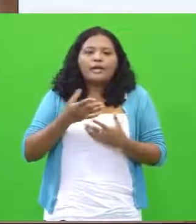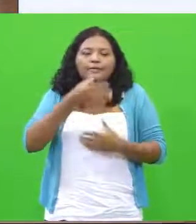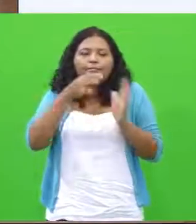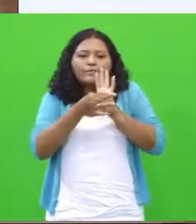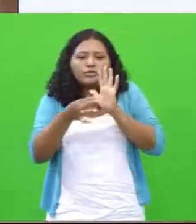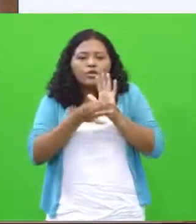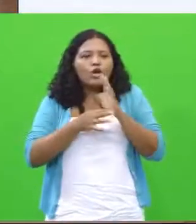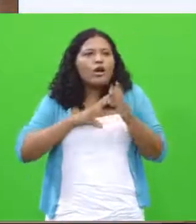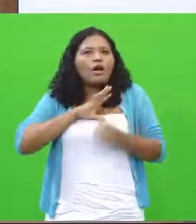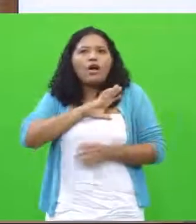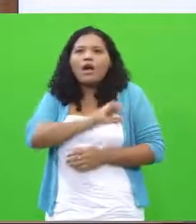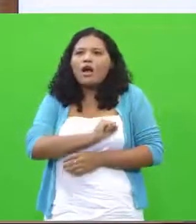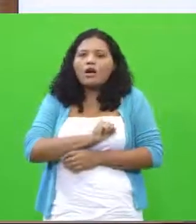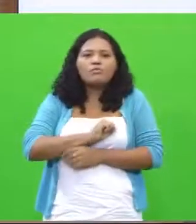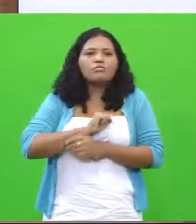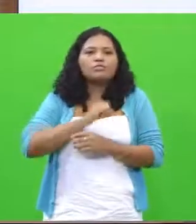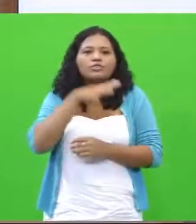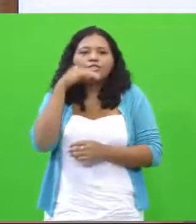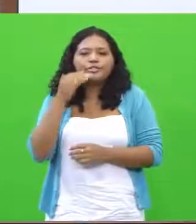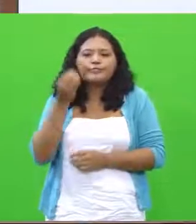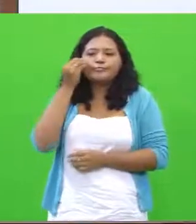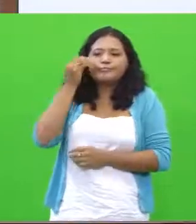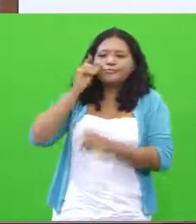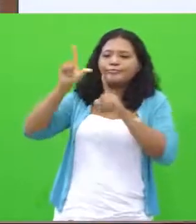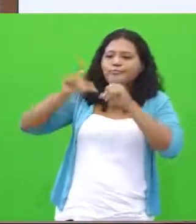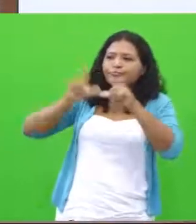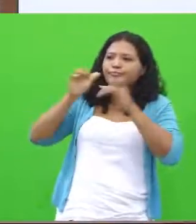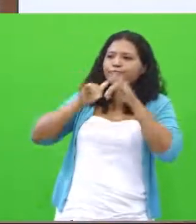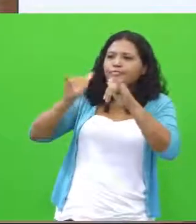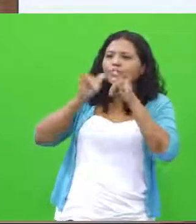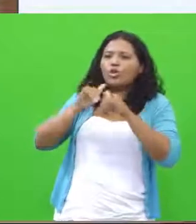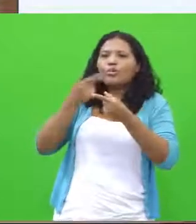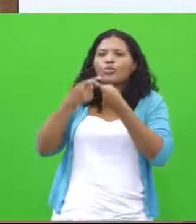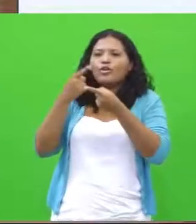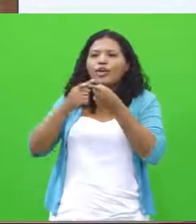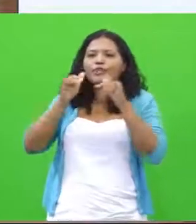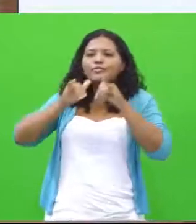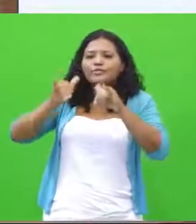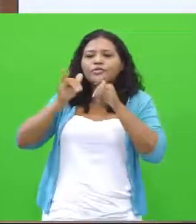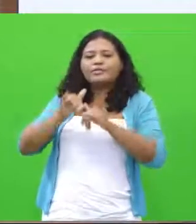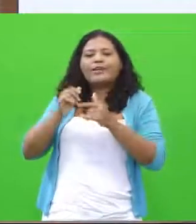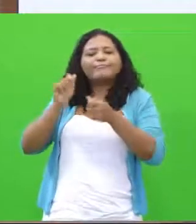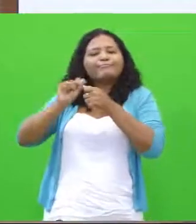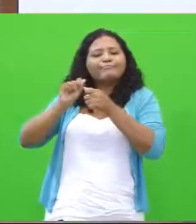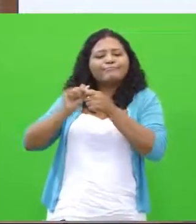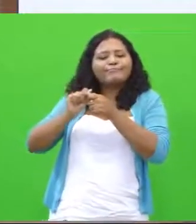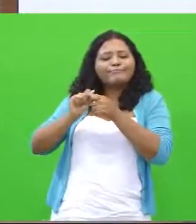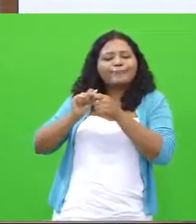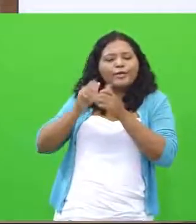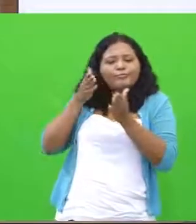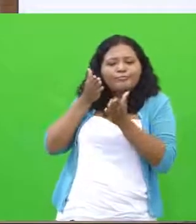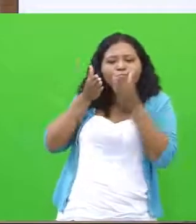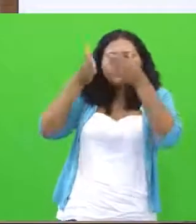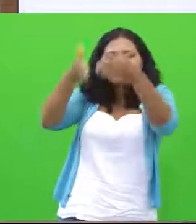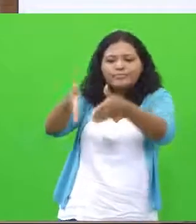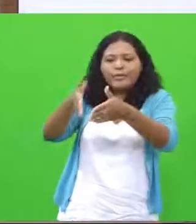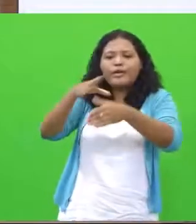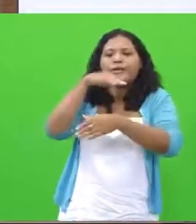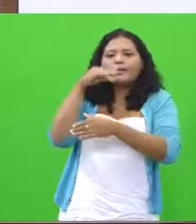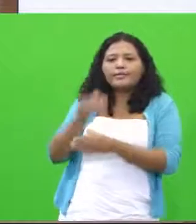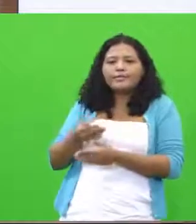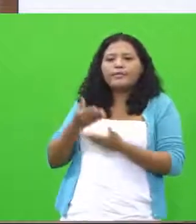participem de propagandas porque as propagandas são feitas para a criança, de criança para a criança.